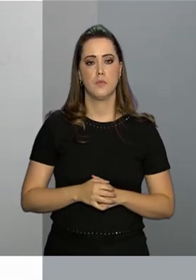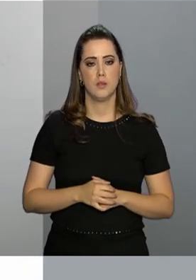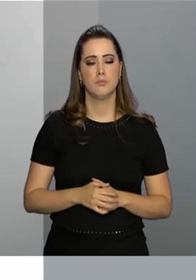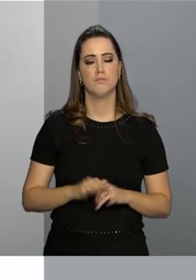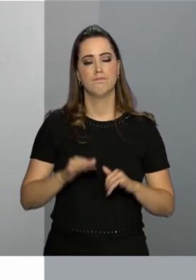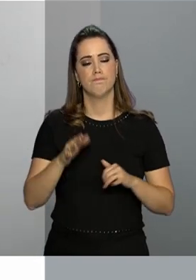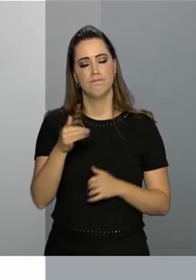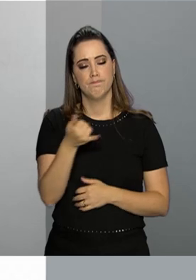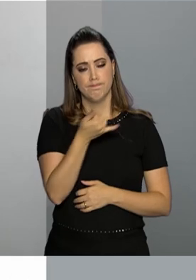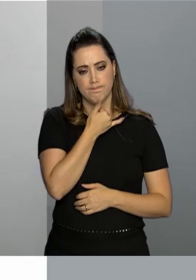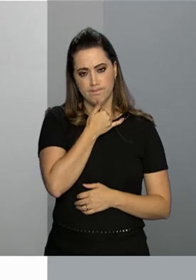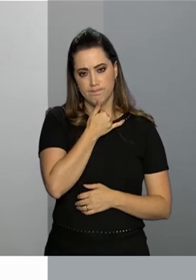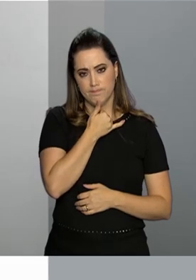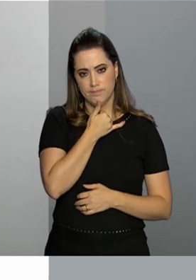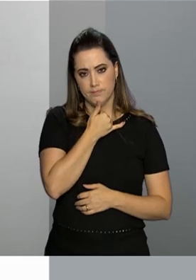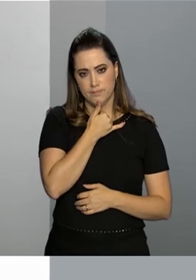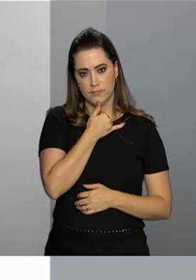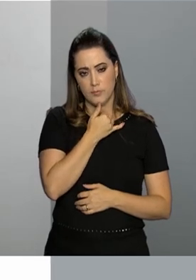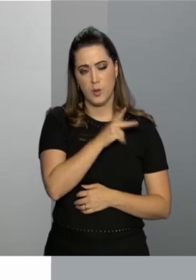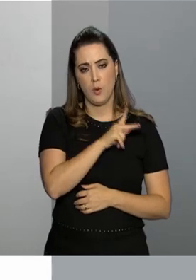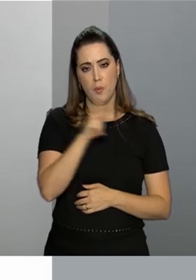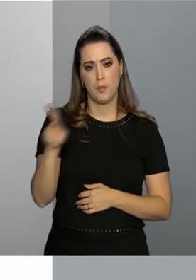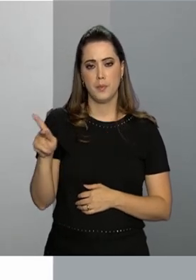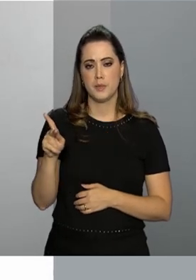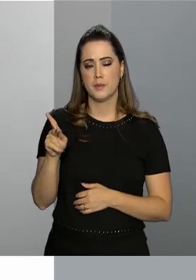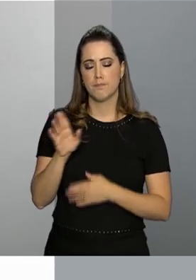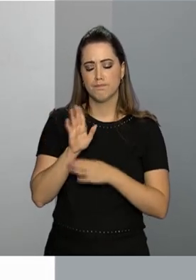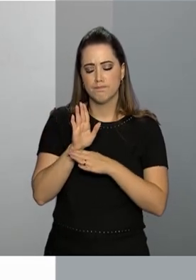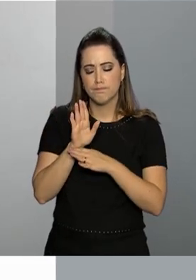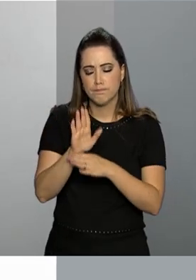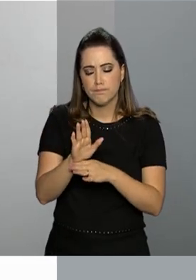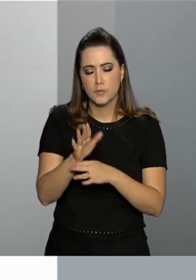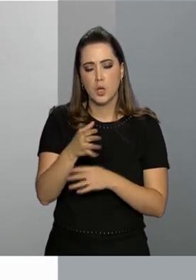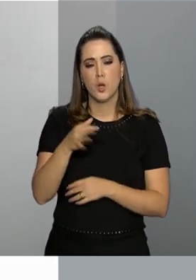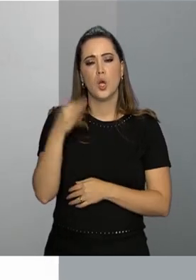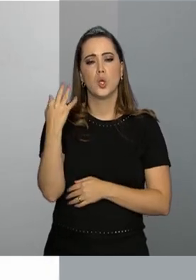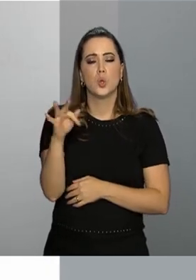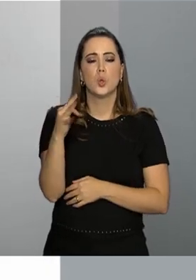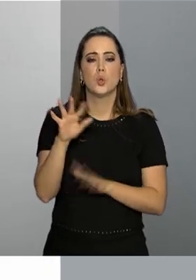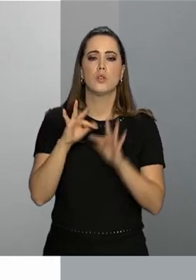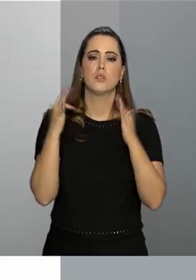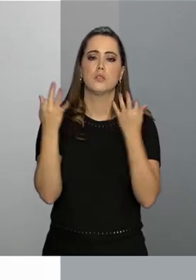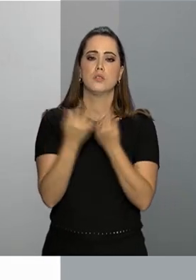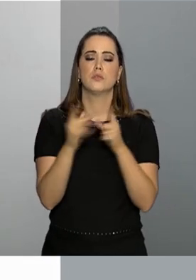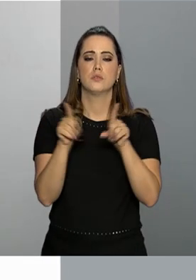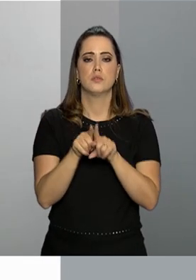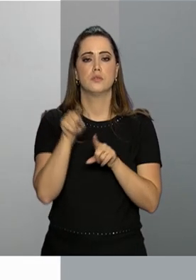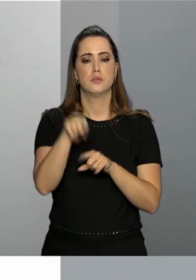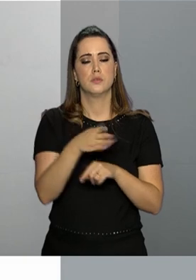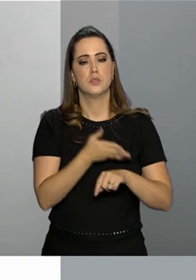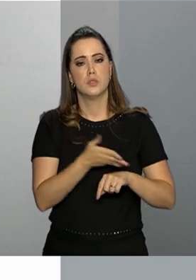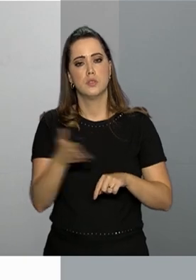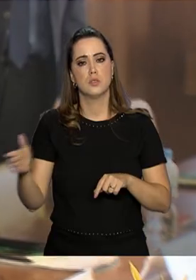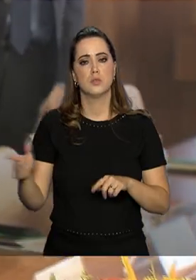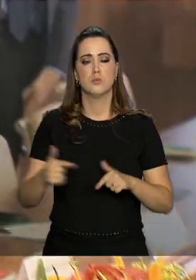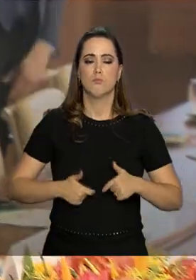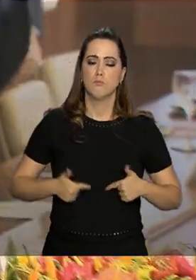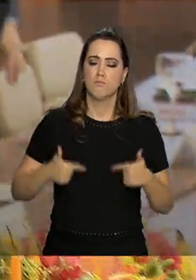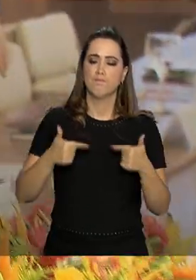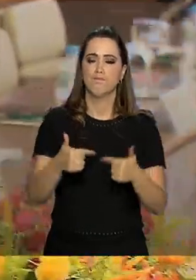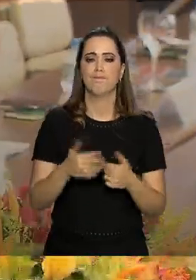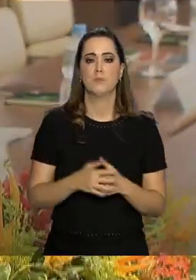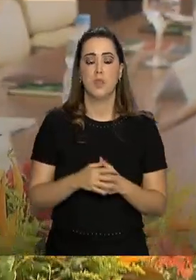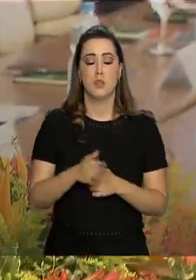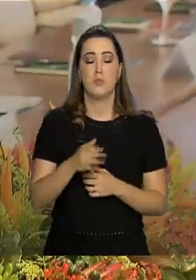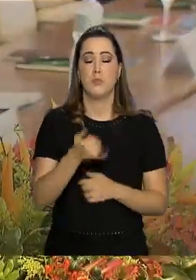Consternado, o presidente da República se solidariza com a dor dos familiares neste momento de luto. O